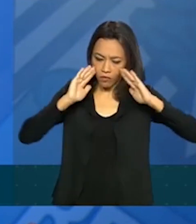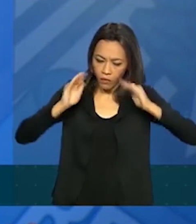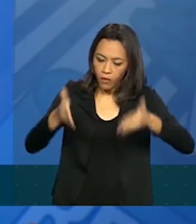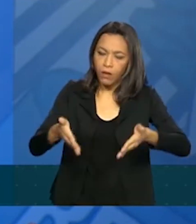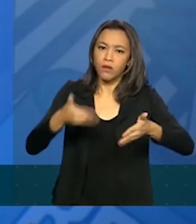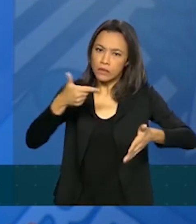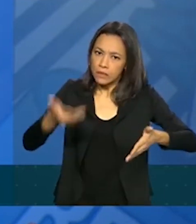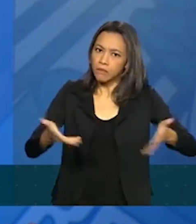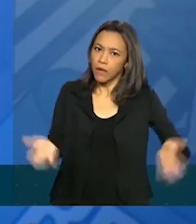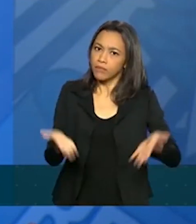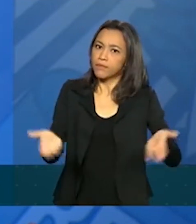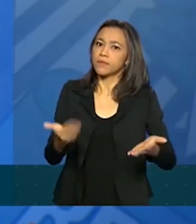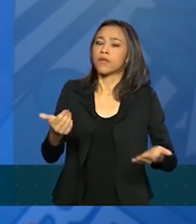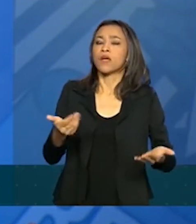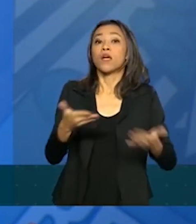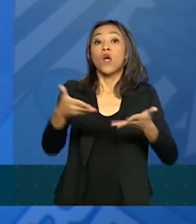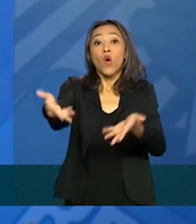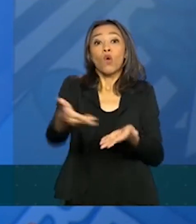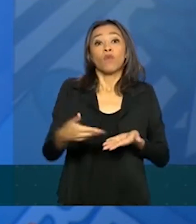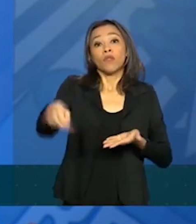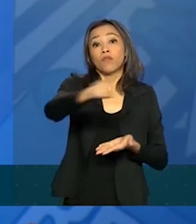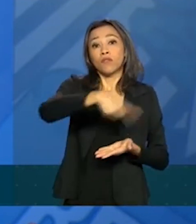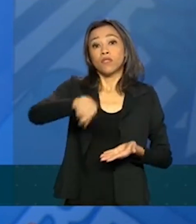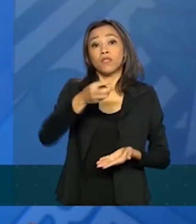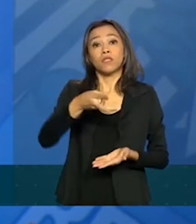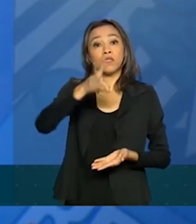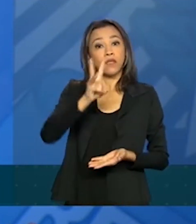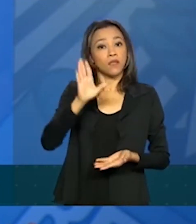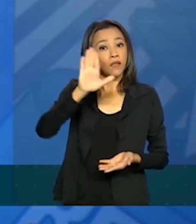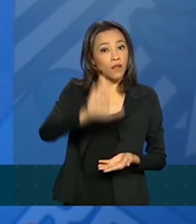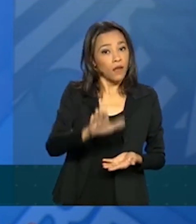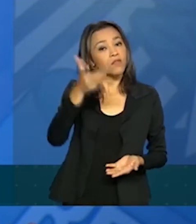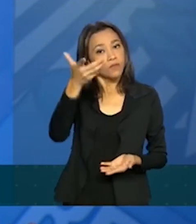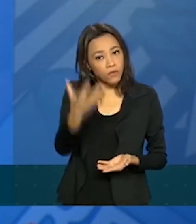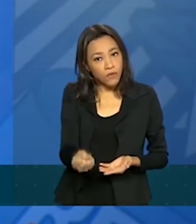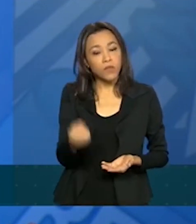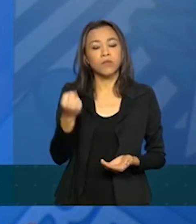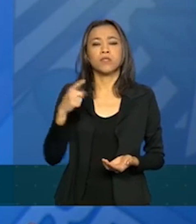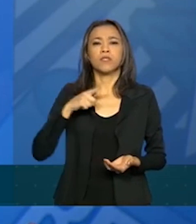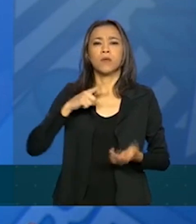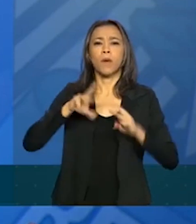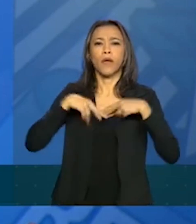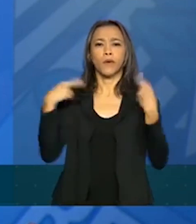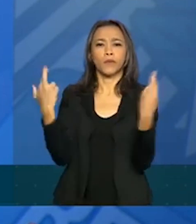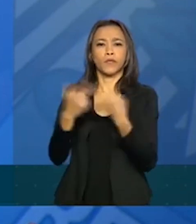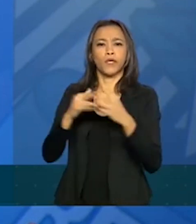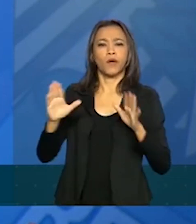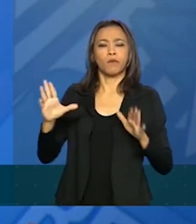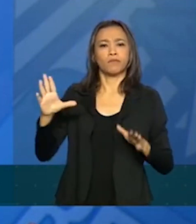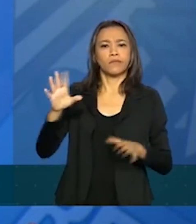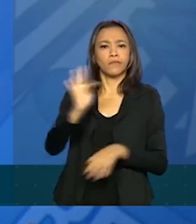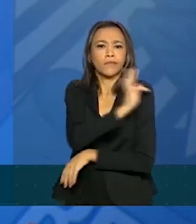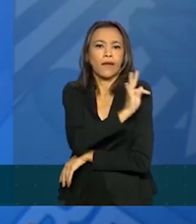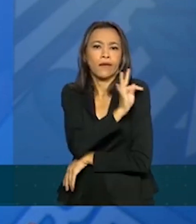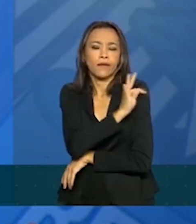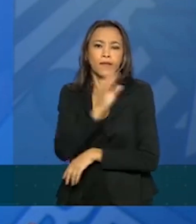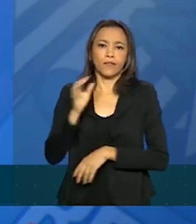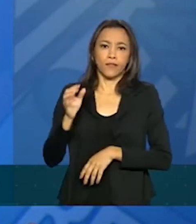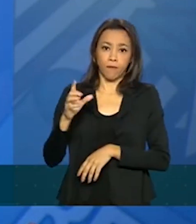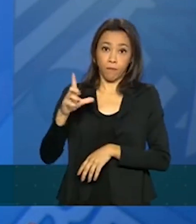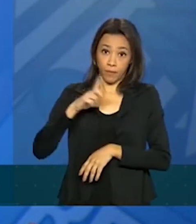convidar. Às 3 horas da tarde, nós faremos uma reunião mais técnica. Existe uma apresentação aqui de